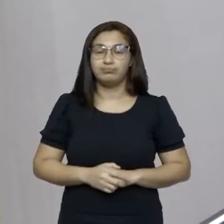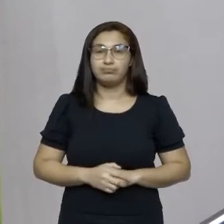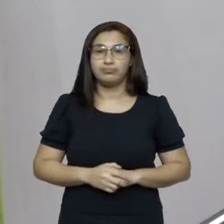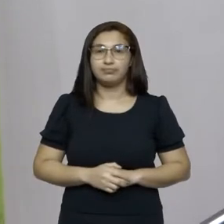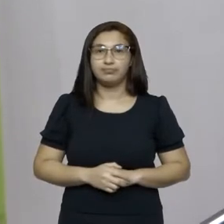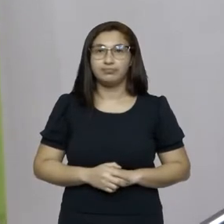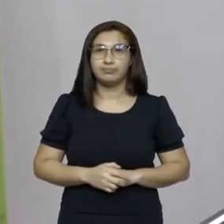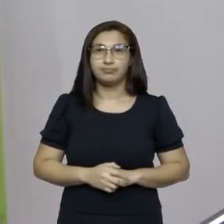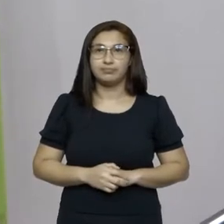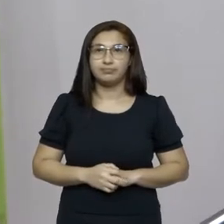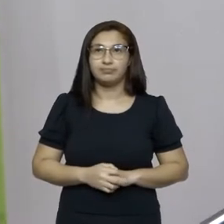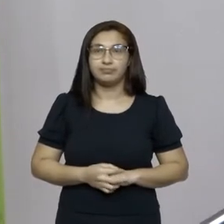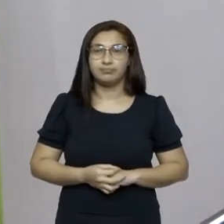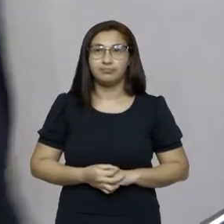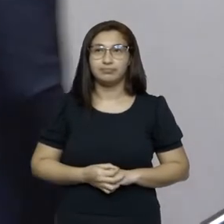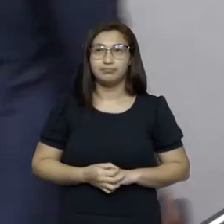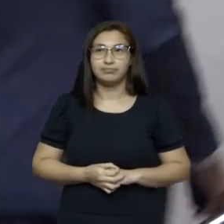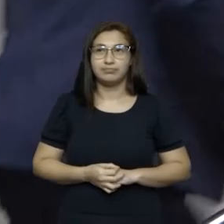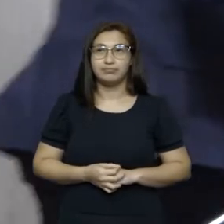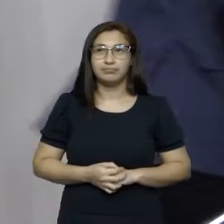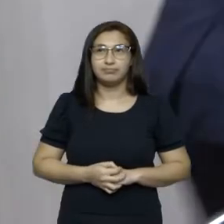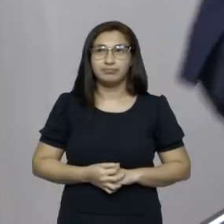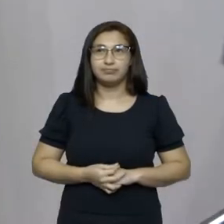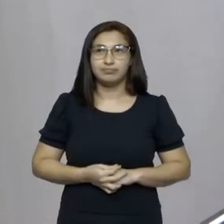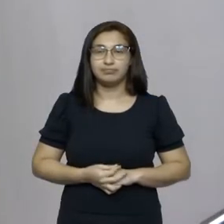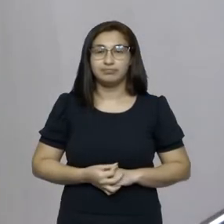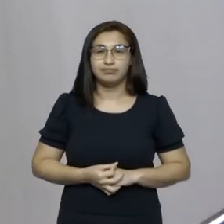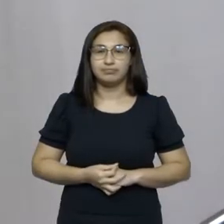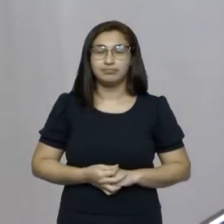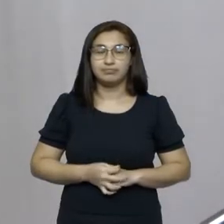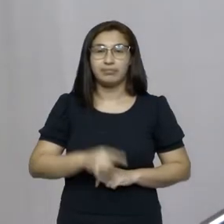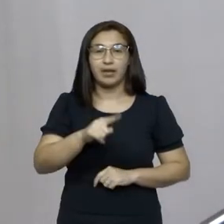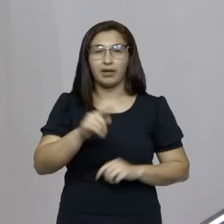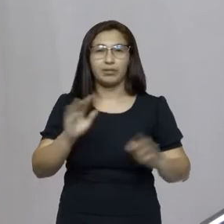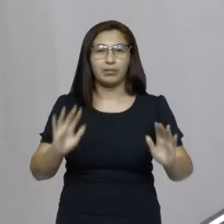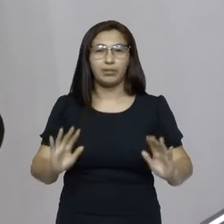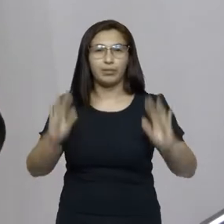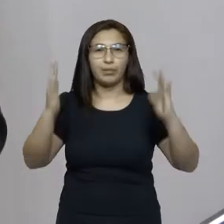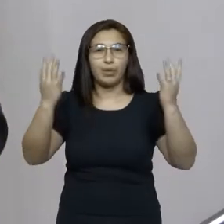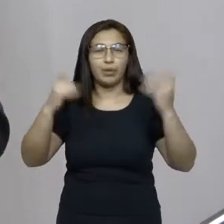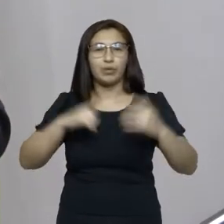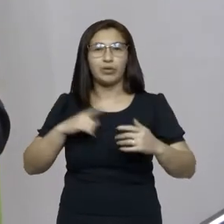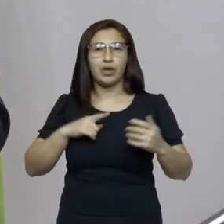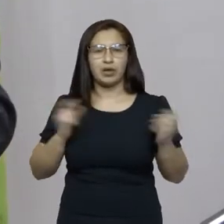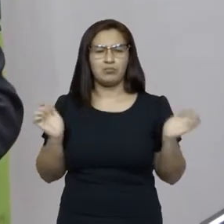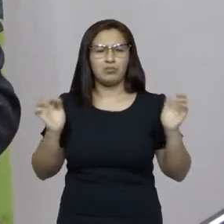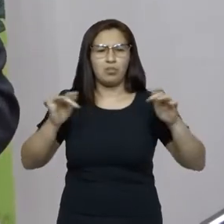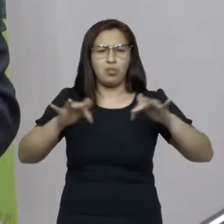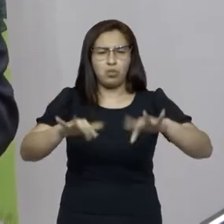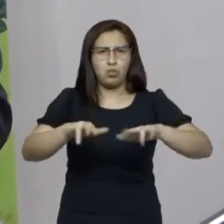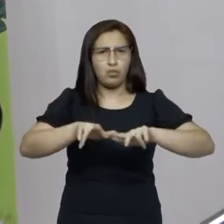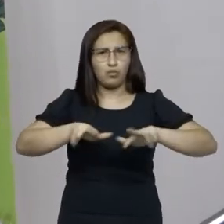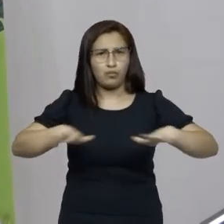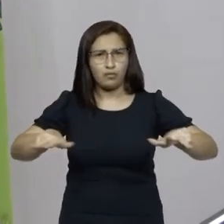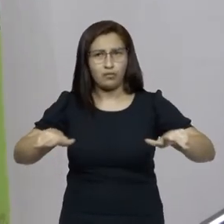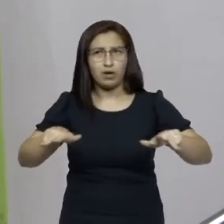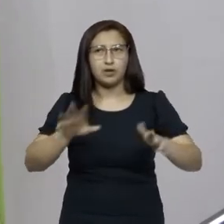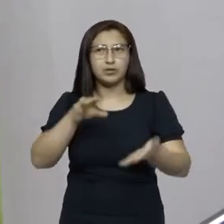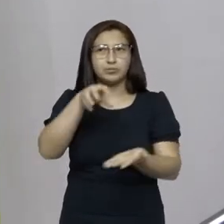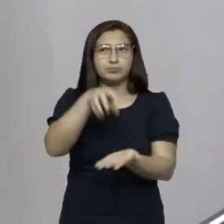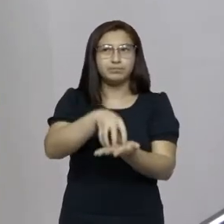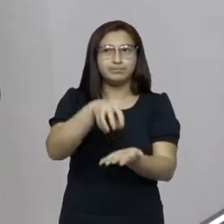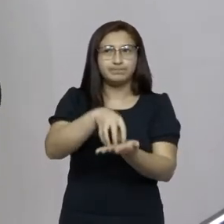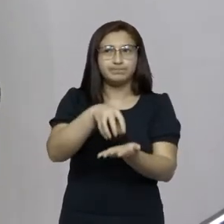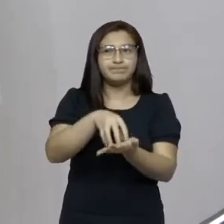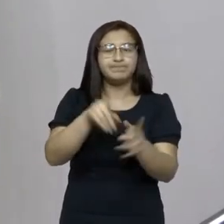um evento que teve esse envolvimento todo e que centraliza,